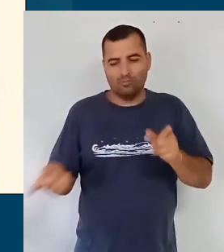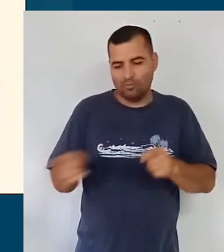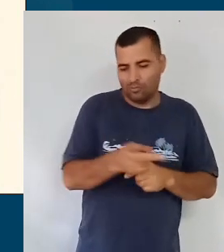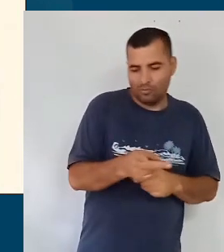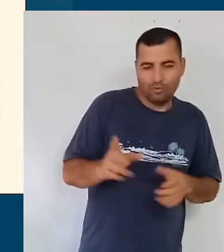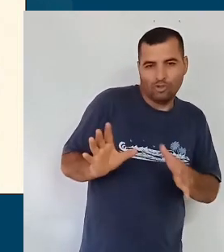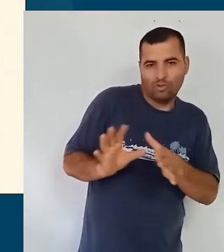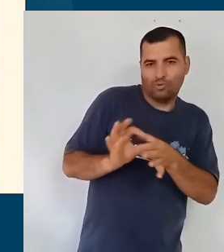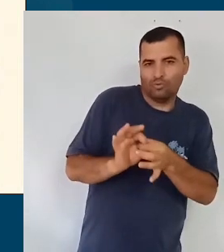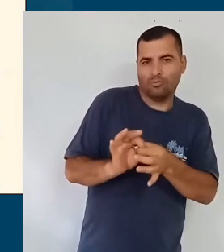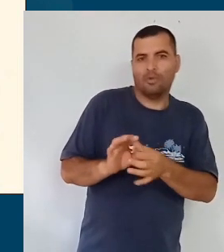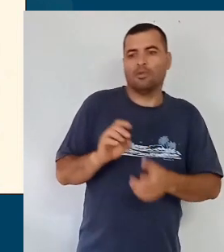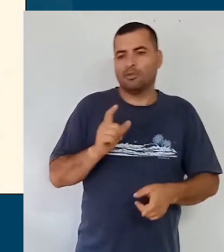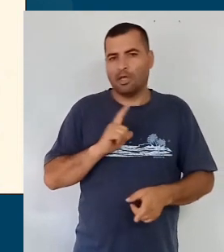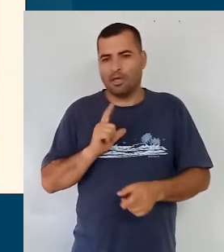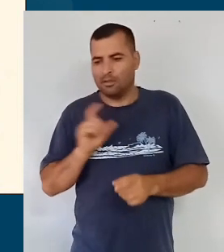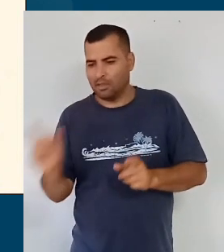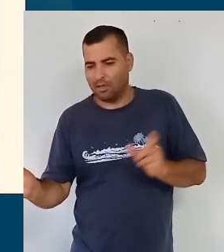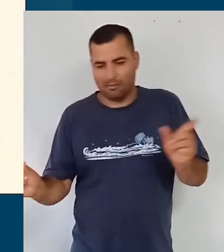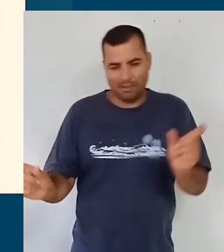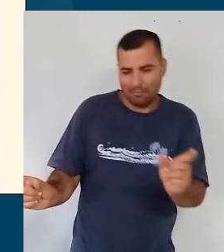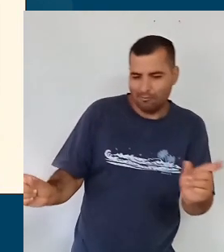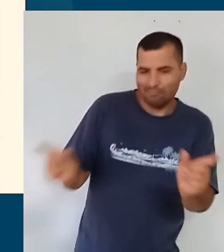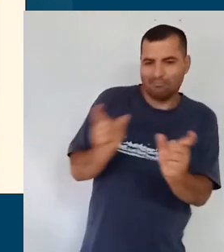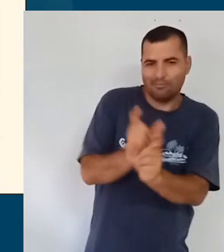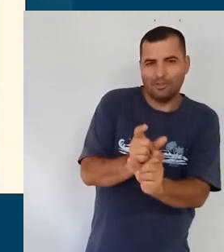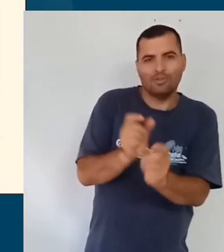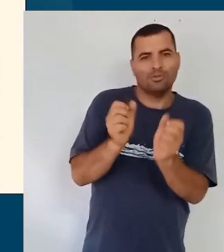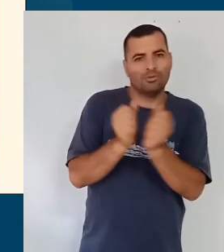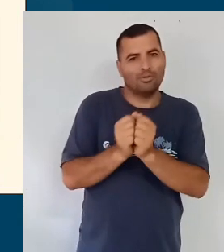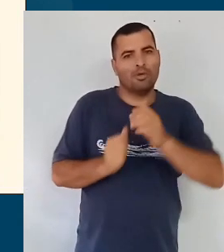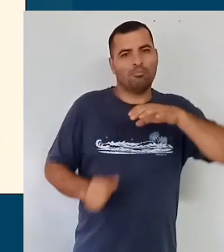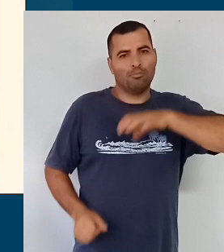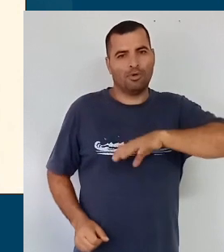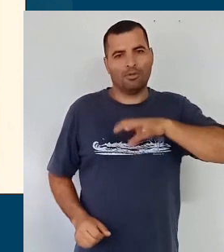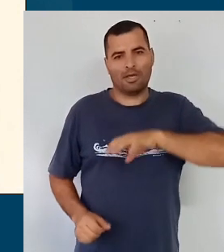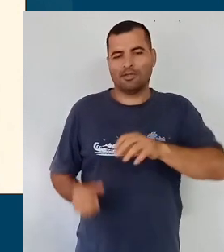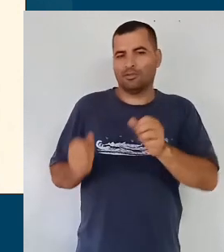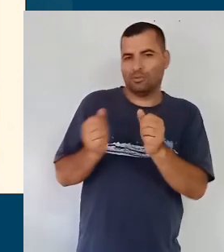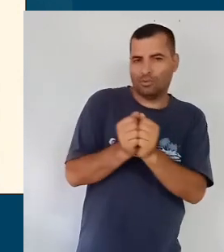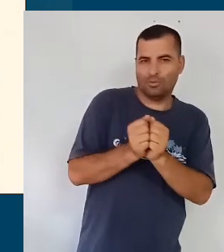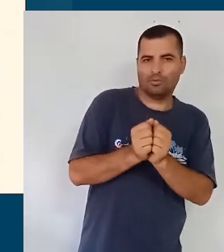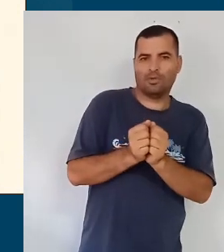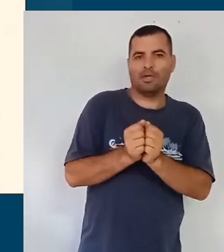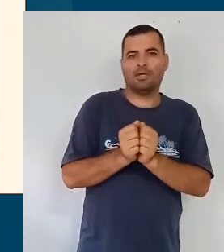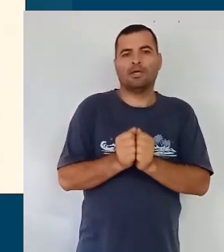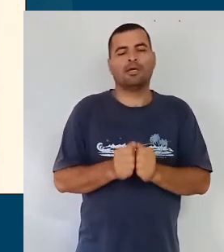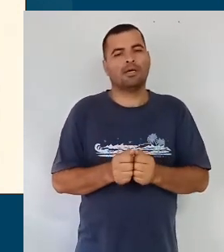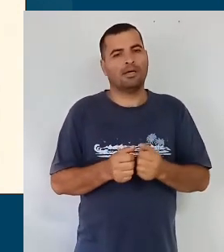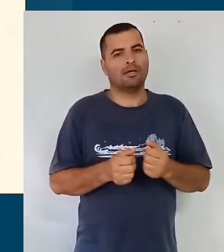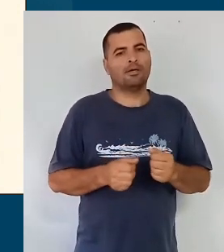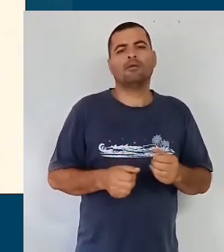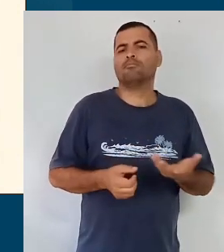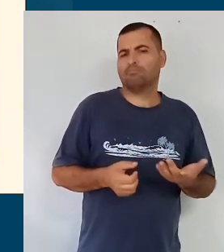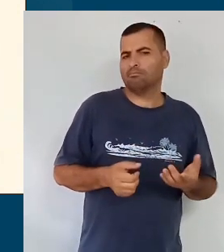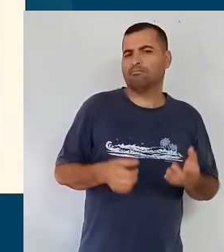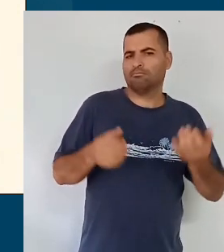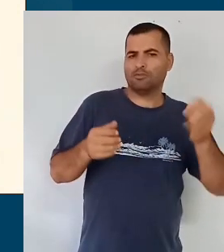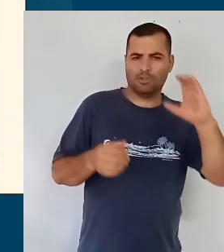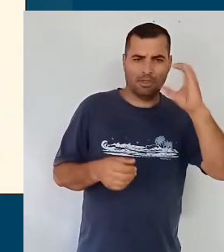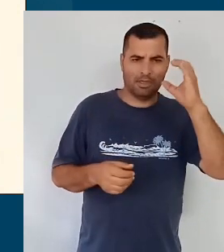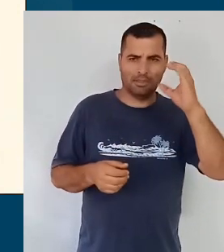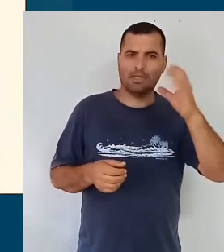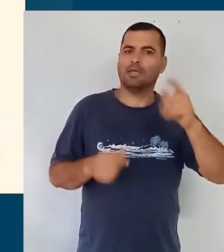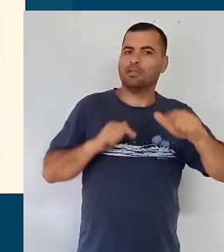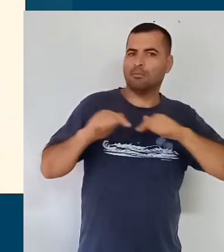aqui, esse tema e essa habilidade de língua portuguesa com esse tema e essa habilidade de ciências, eu estou trabalhando nas duas coisas